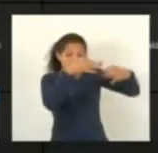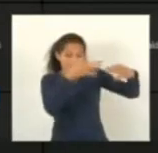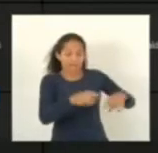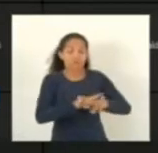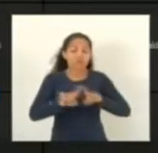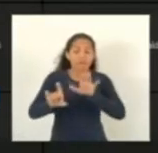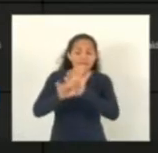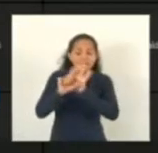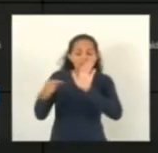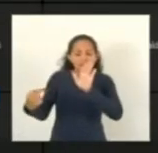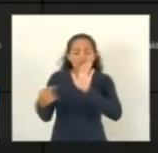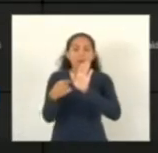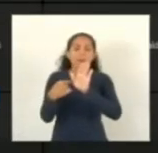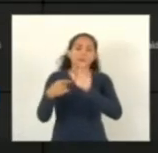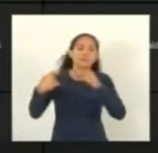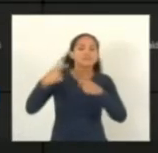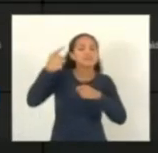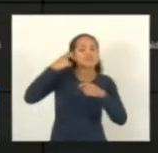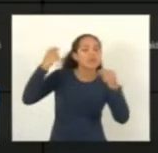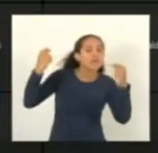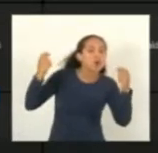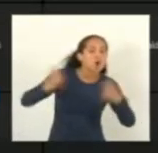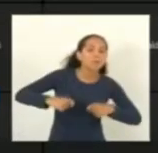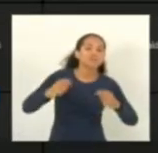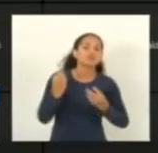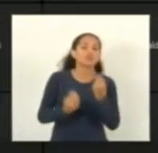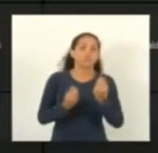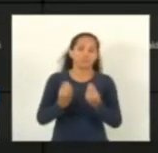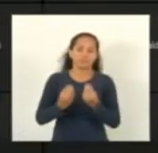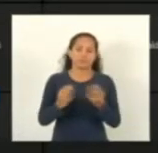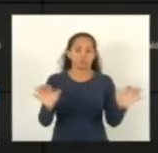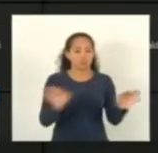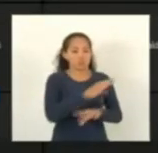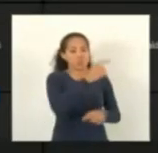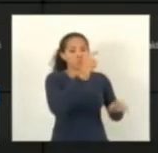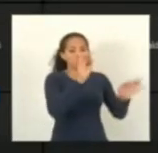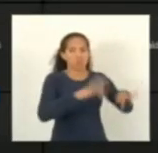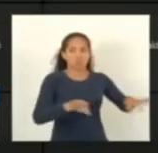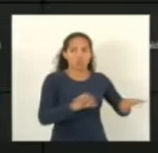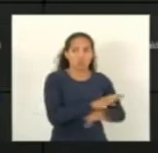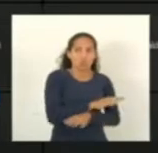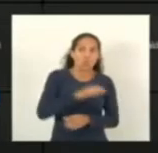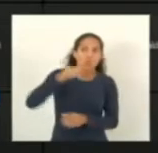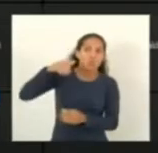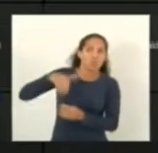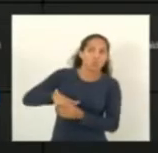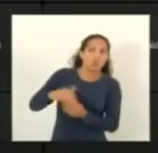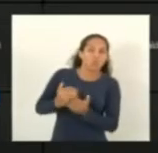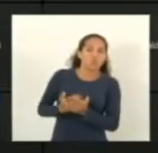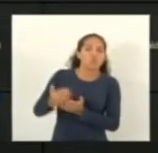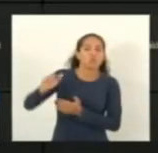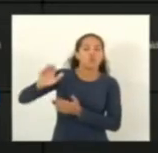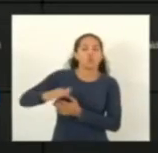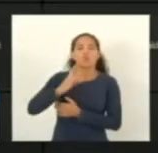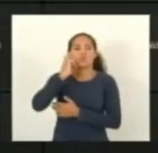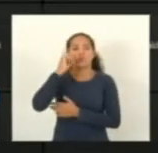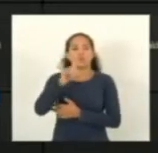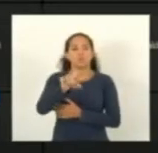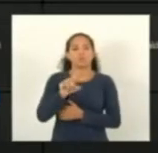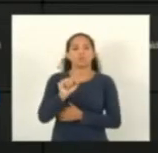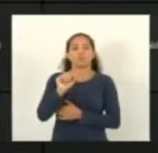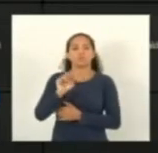no meu entendimento, ela invadir competência. Então, terminada a discussão, coloco a matéria em votação como voto, deputado Alexandre Sambinho.